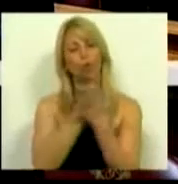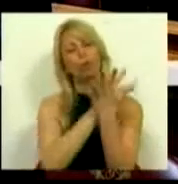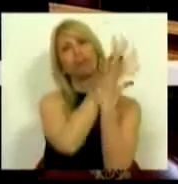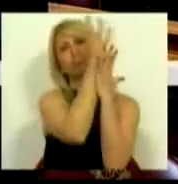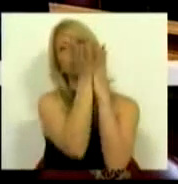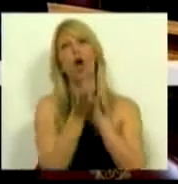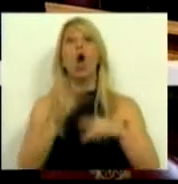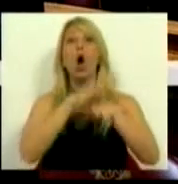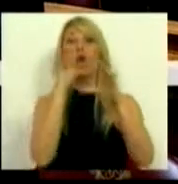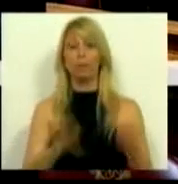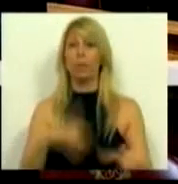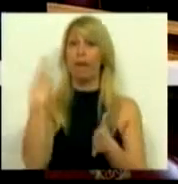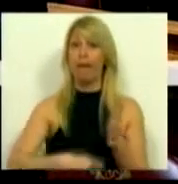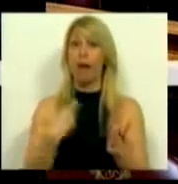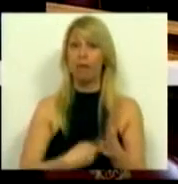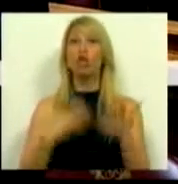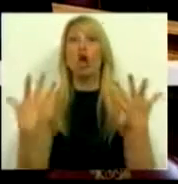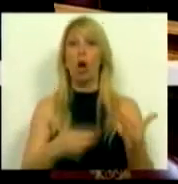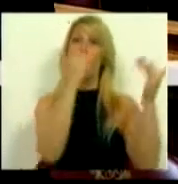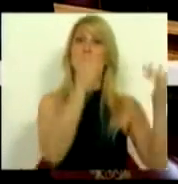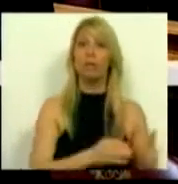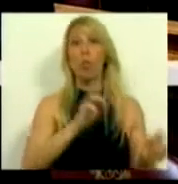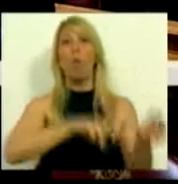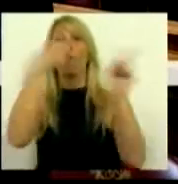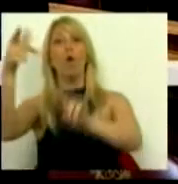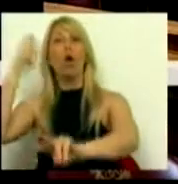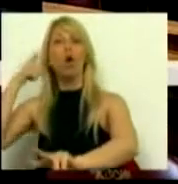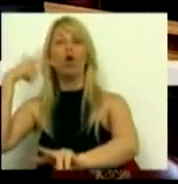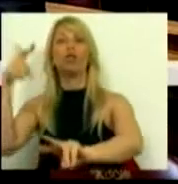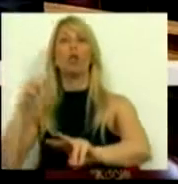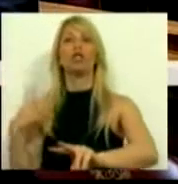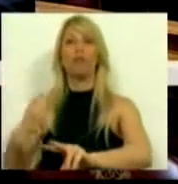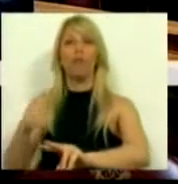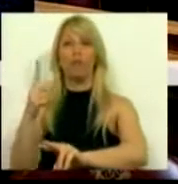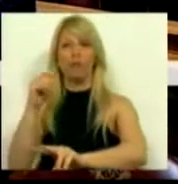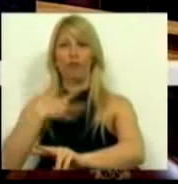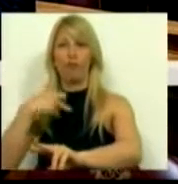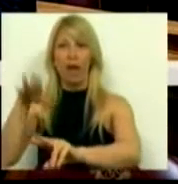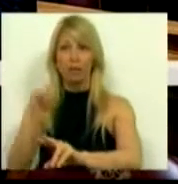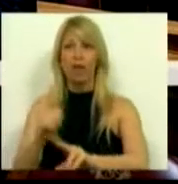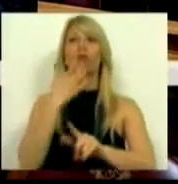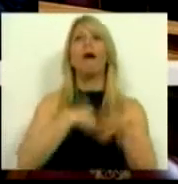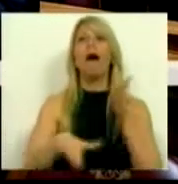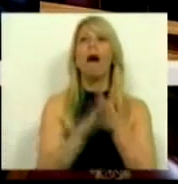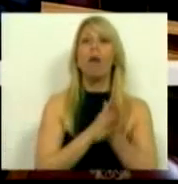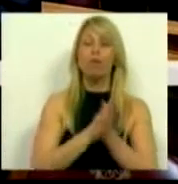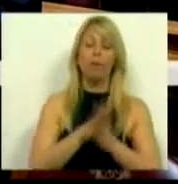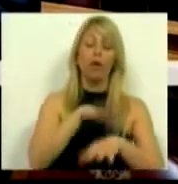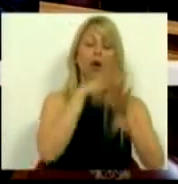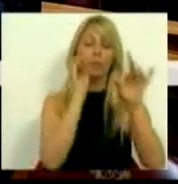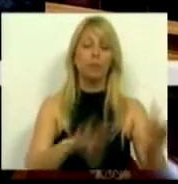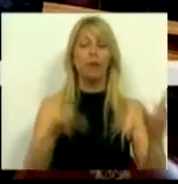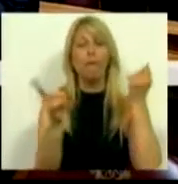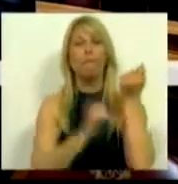Caldas da Rainha, que neste momento vão ser subtraídas para Louros e Torres Vedras, que se faça o aproveitamento do Hospital de Peniche como estava